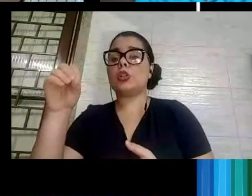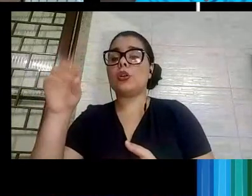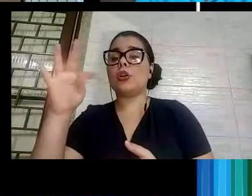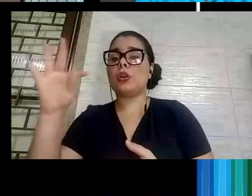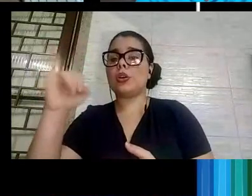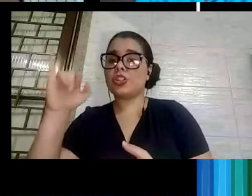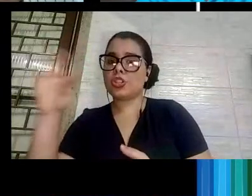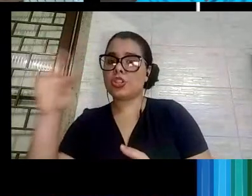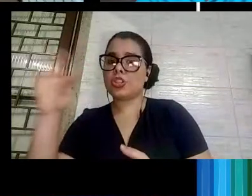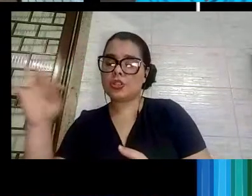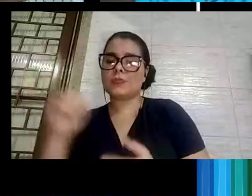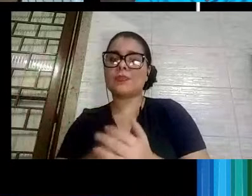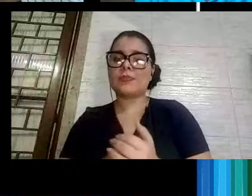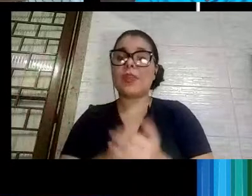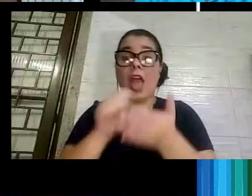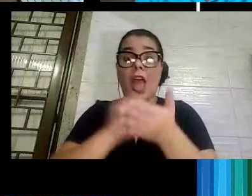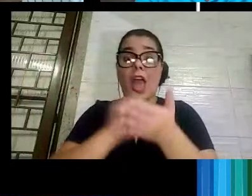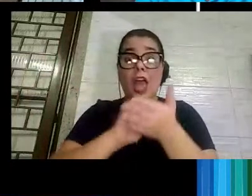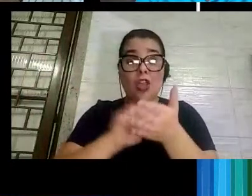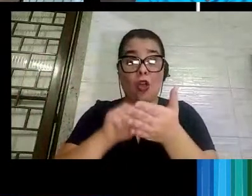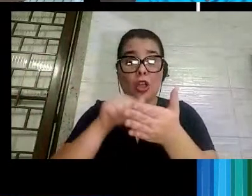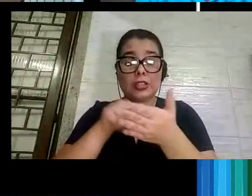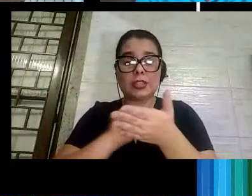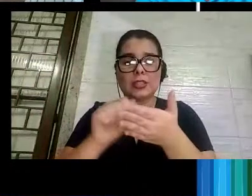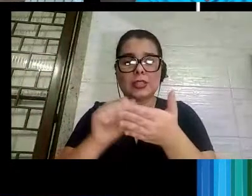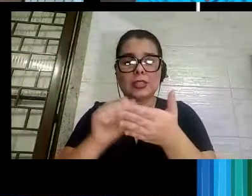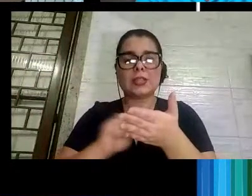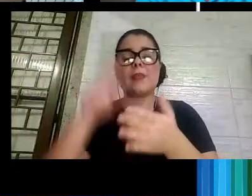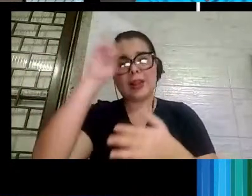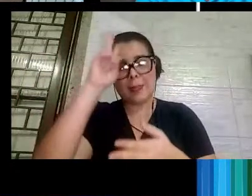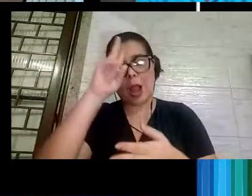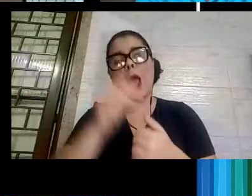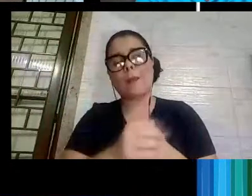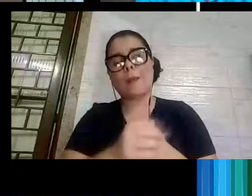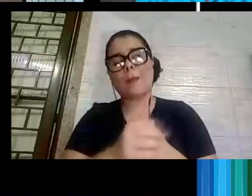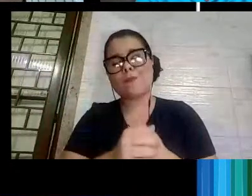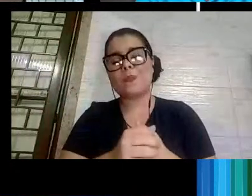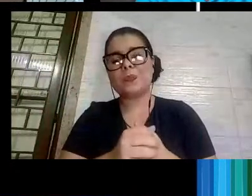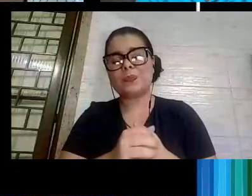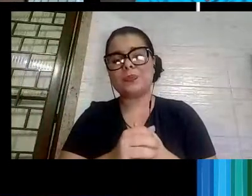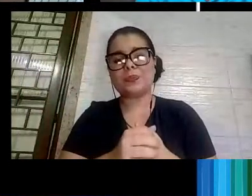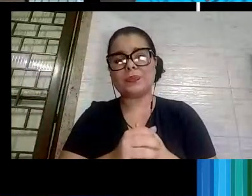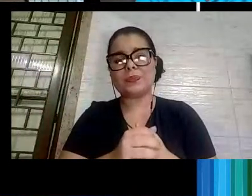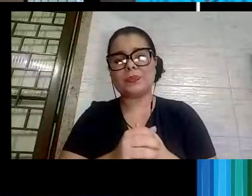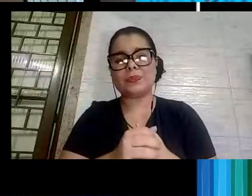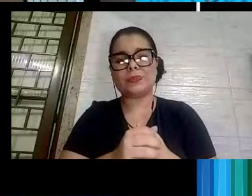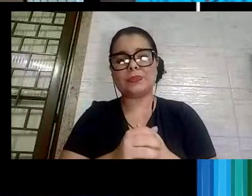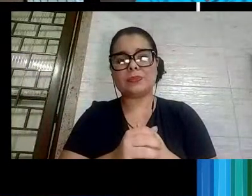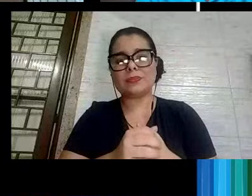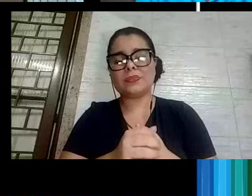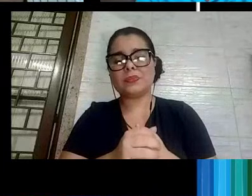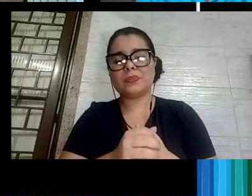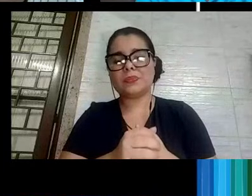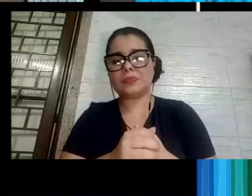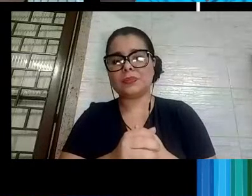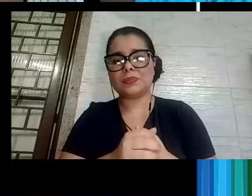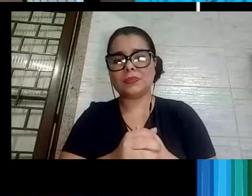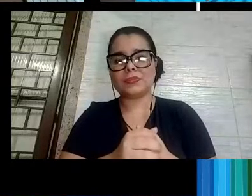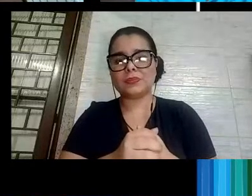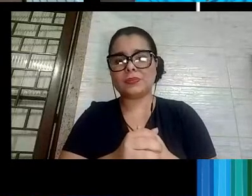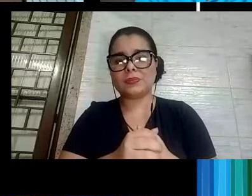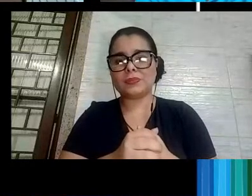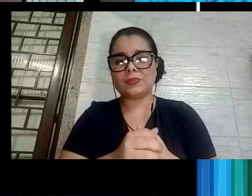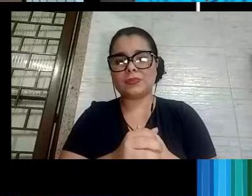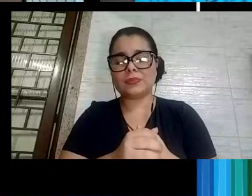se inscreve no nosso, muito bom, não é, professor? Muito bom. Moacir Gadotti amanhã, com certeza, só